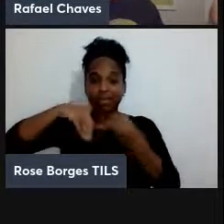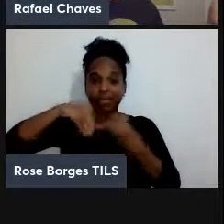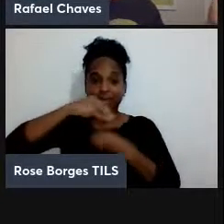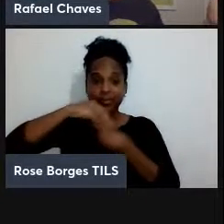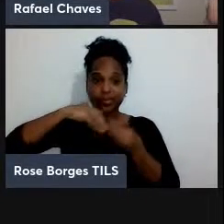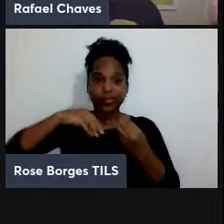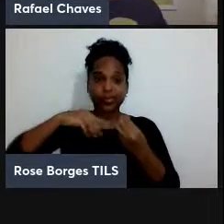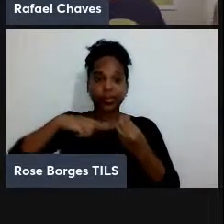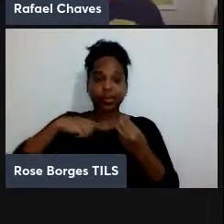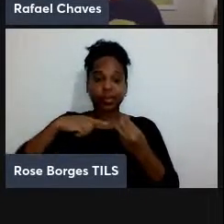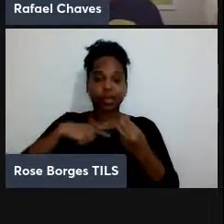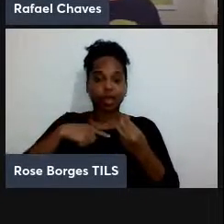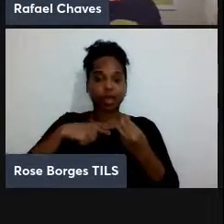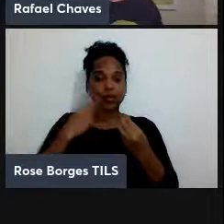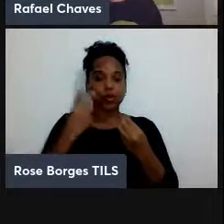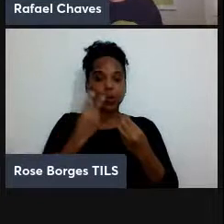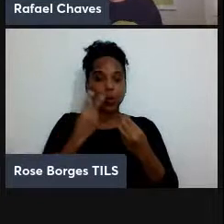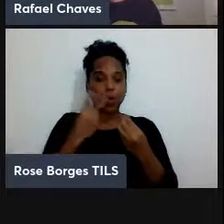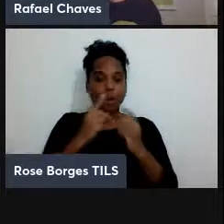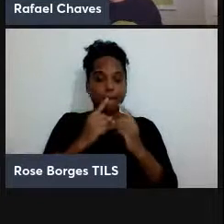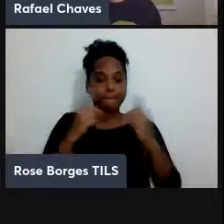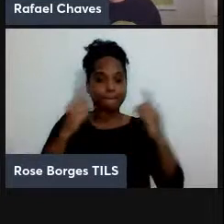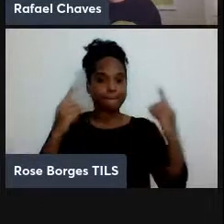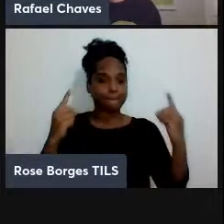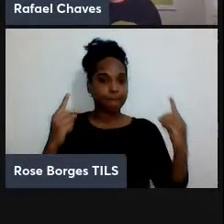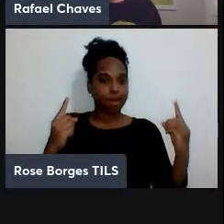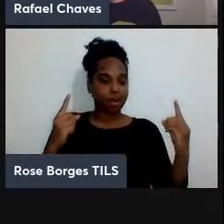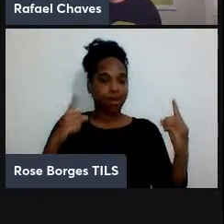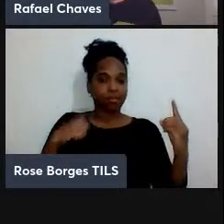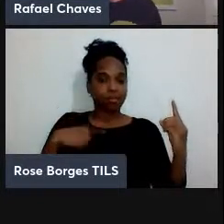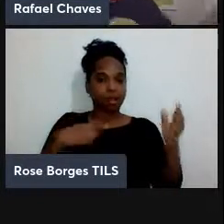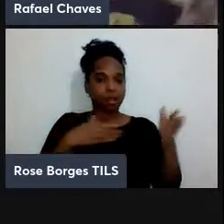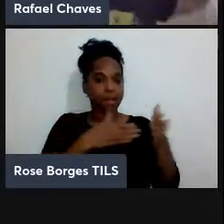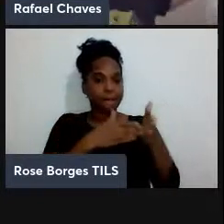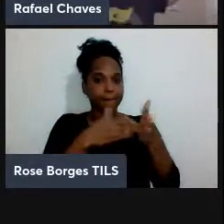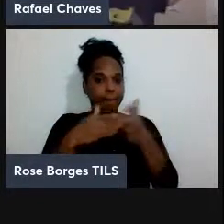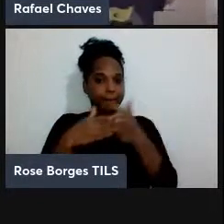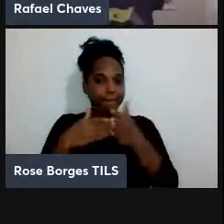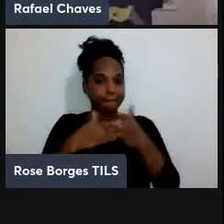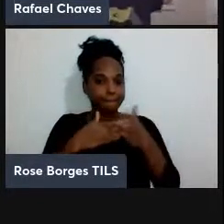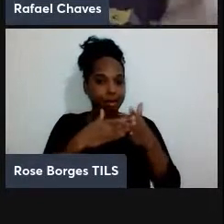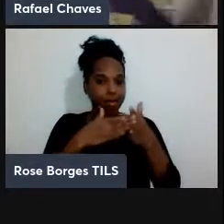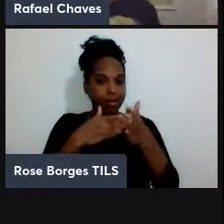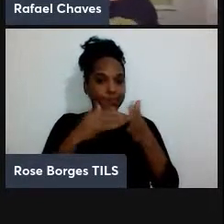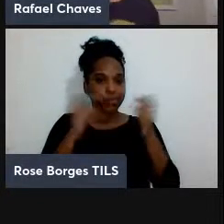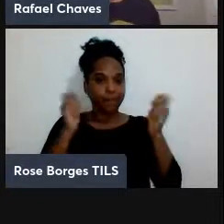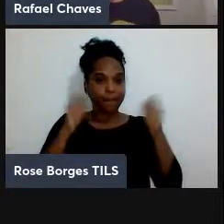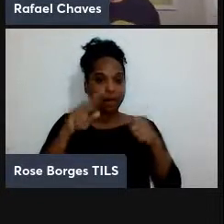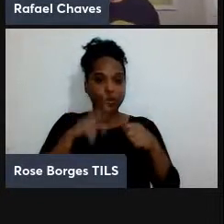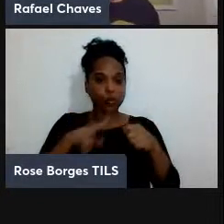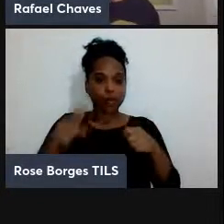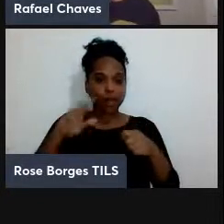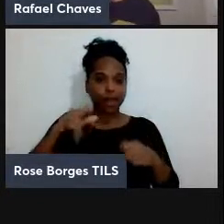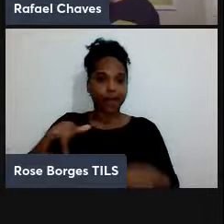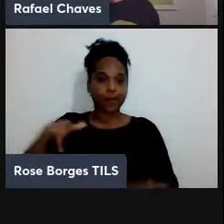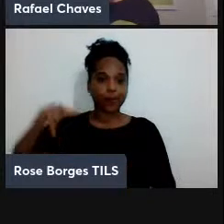que não estão distantes entre si mas tem um certo obstáculo físico entre eles eu posso usar esses drones para